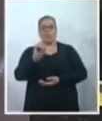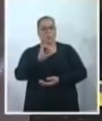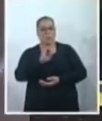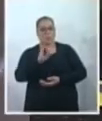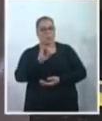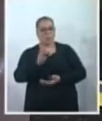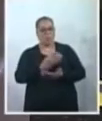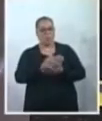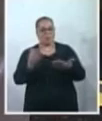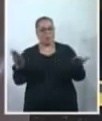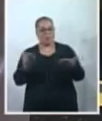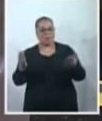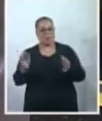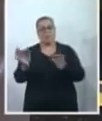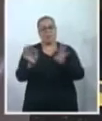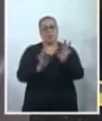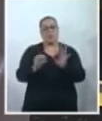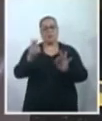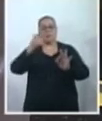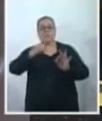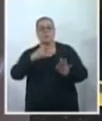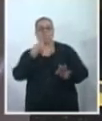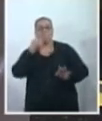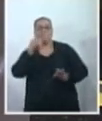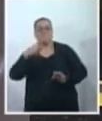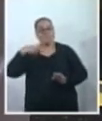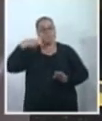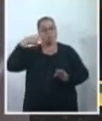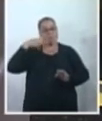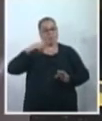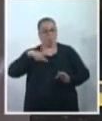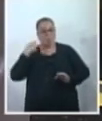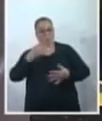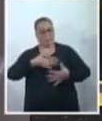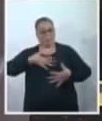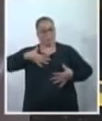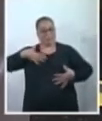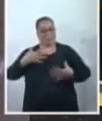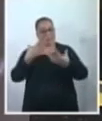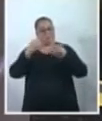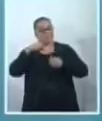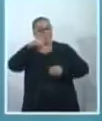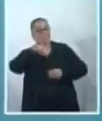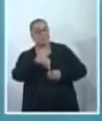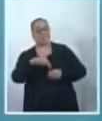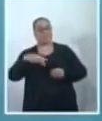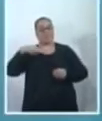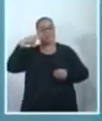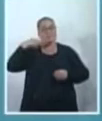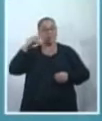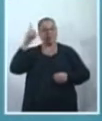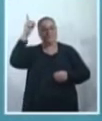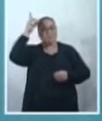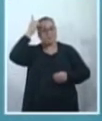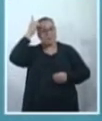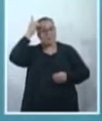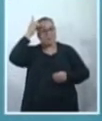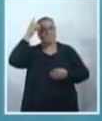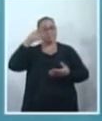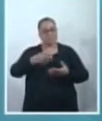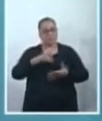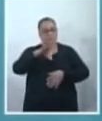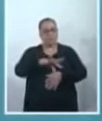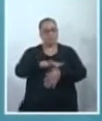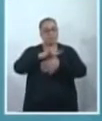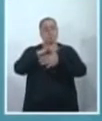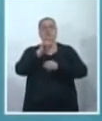começa agora mais um programa Fala Vereador. Para nós é uma satisfação receber novamente a vereadora Dandara Tonantzin, eleita pelo